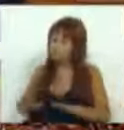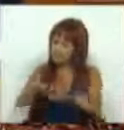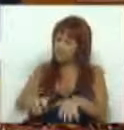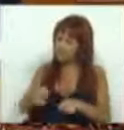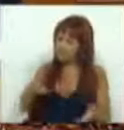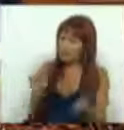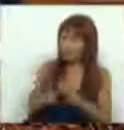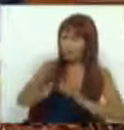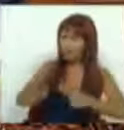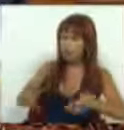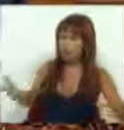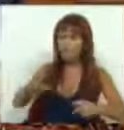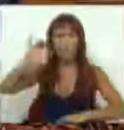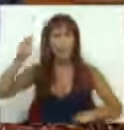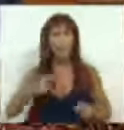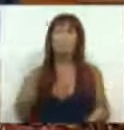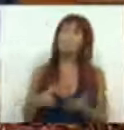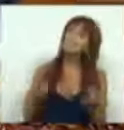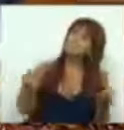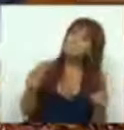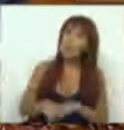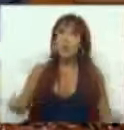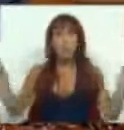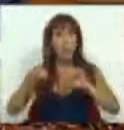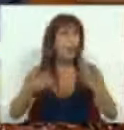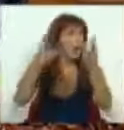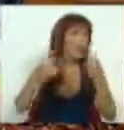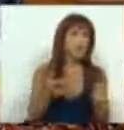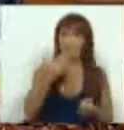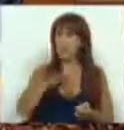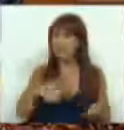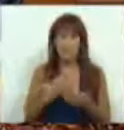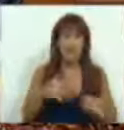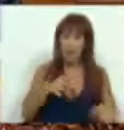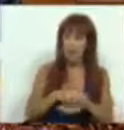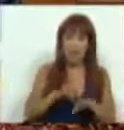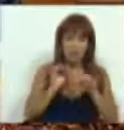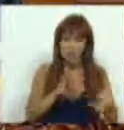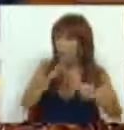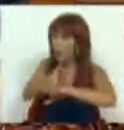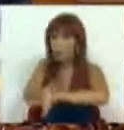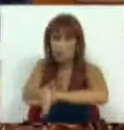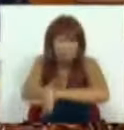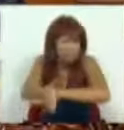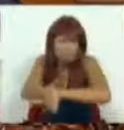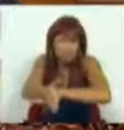Assembleia, fez aprovar, quando reconhece-se que não há orçamento suficiente na rede de cuidados continuados?